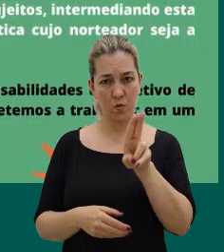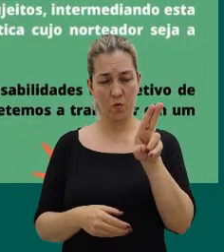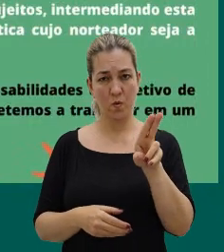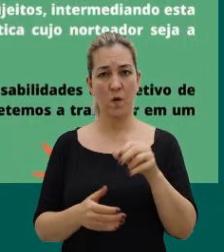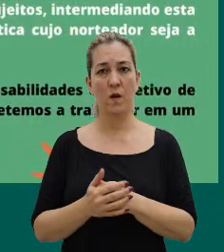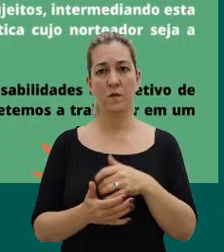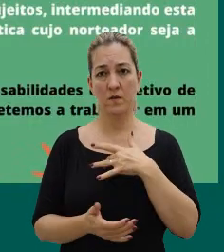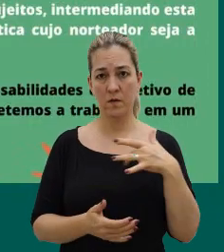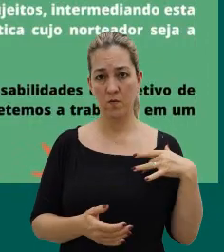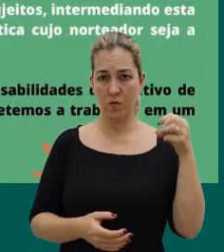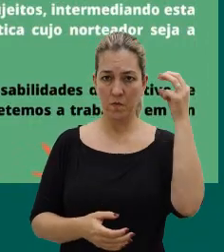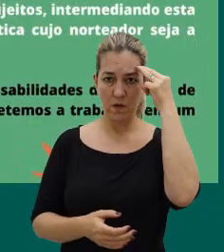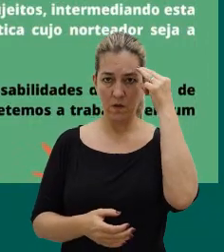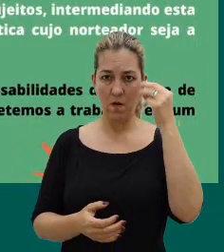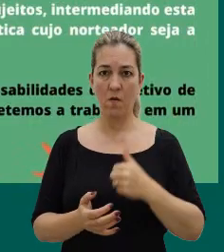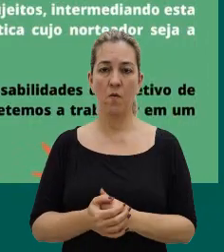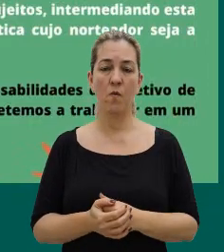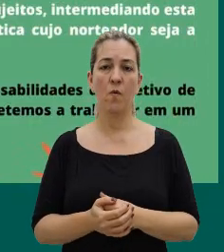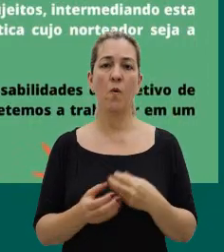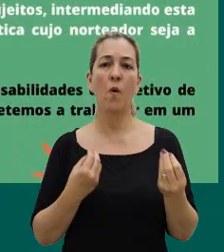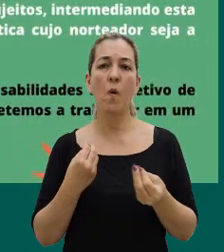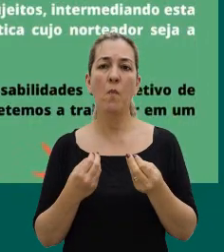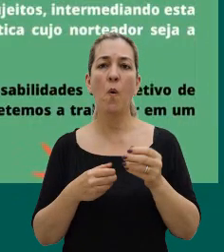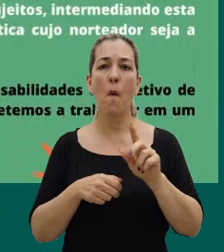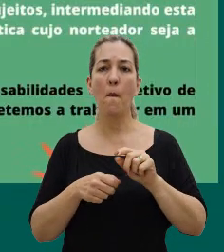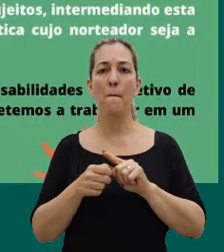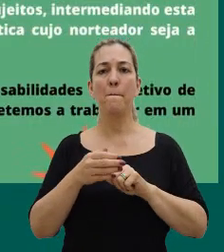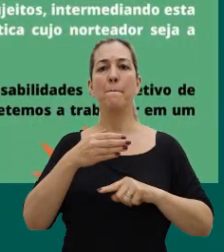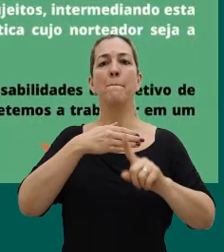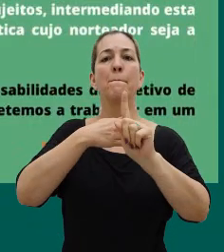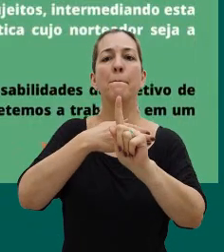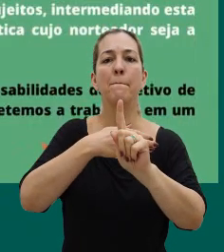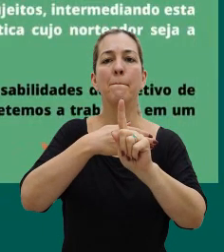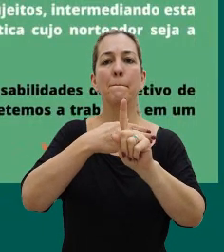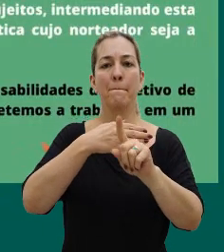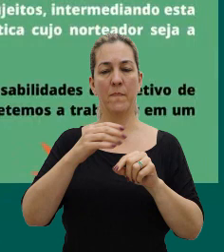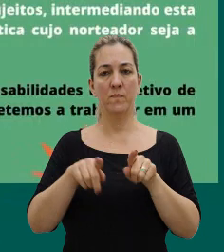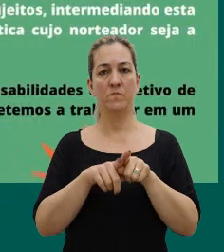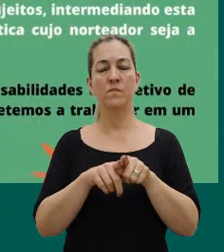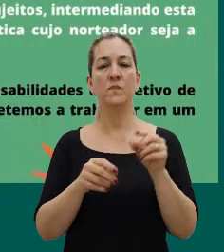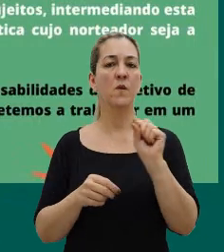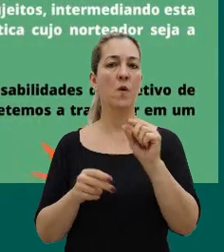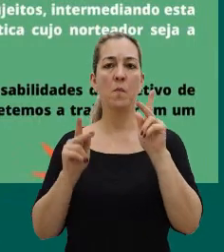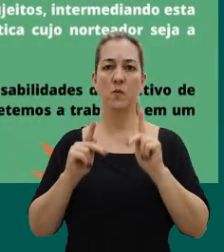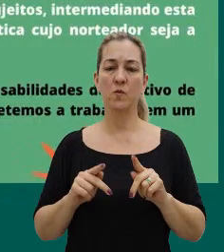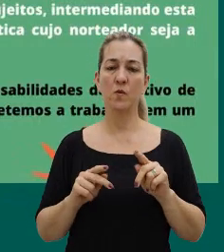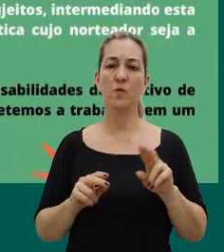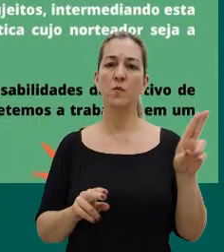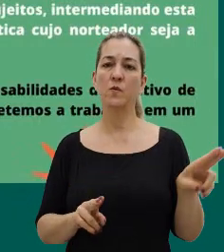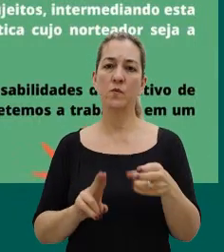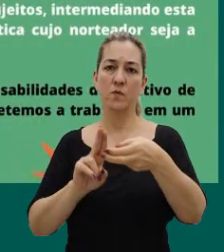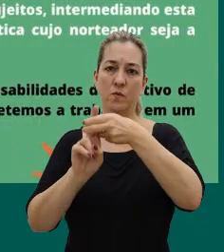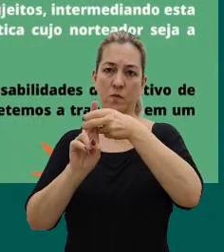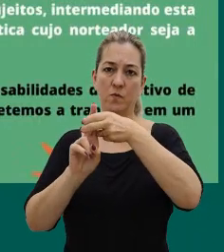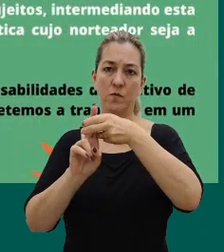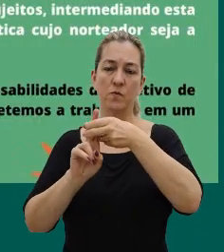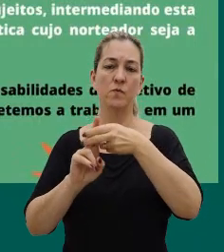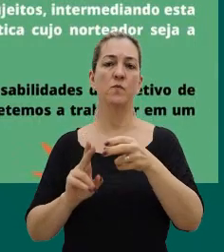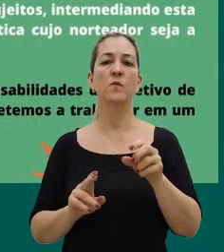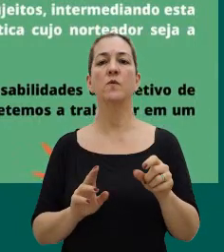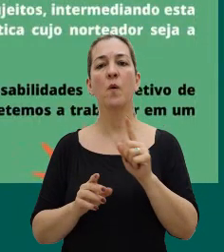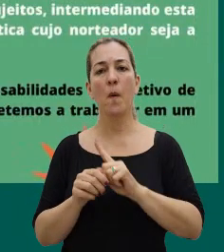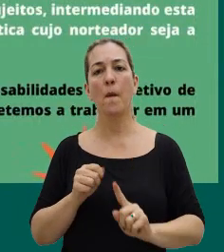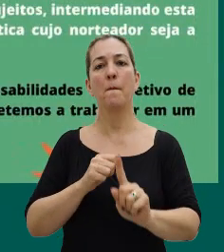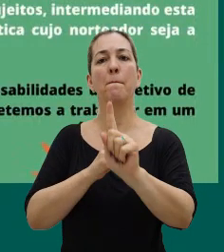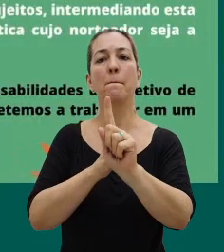o usuário da saúde mental, como protagonista, não com a pessoa que está lá, não com utilizando o sistema de saúde pública, ele é protagonista,